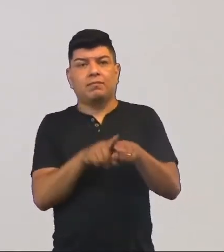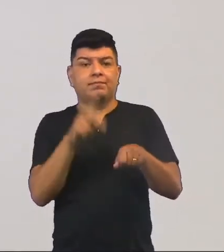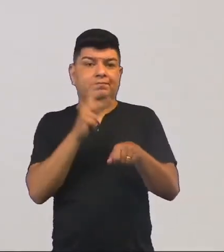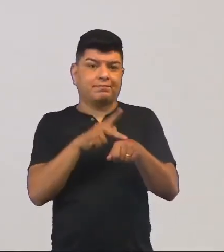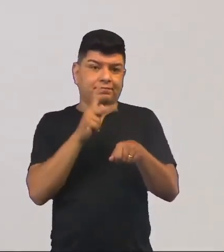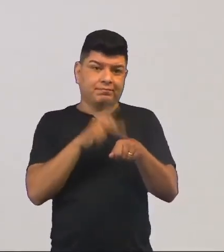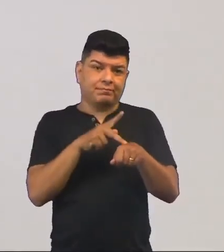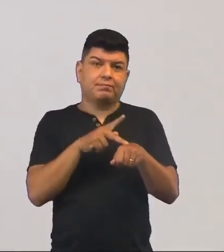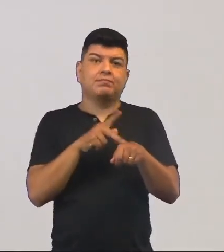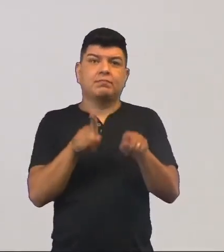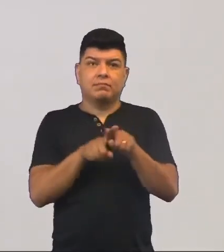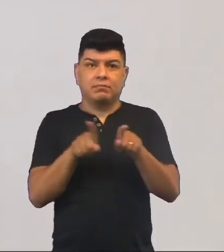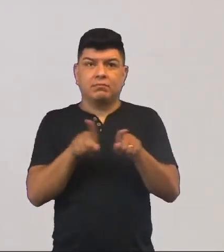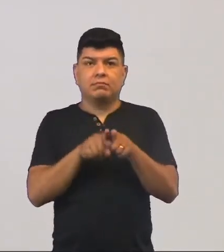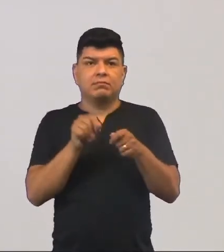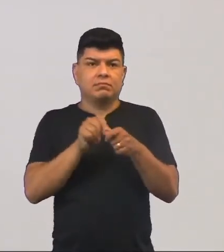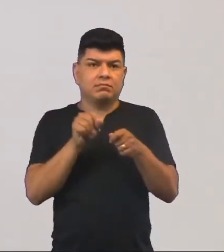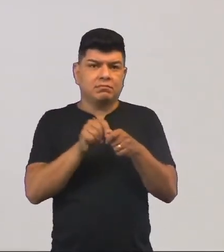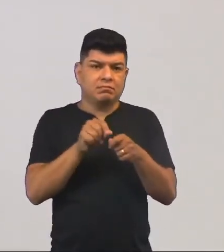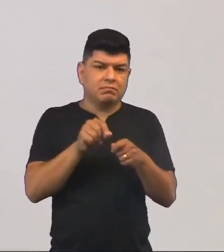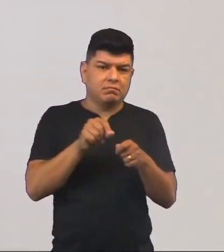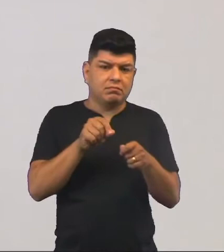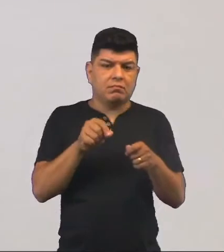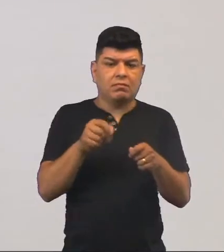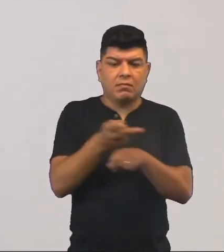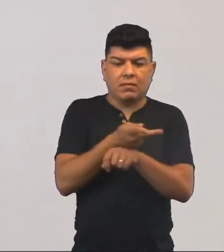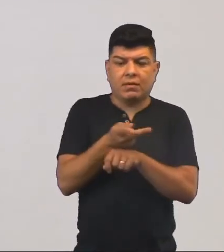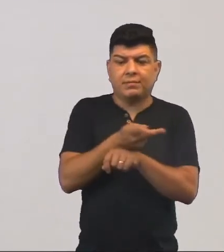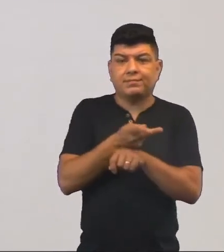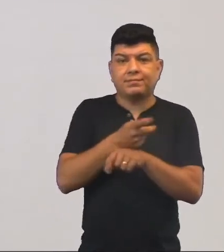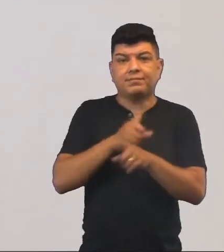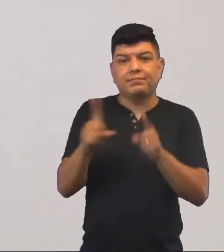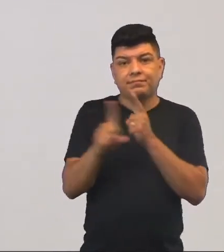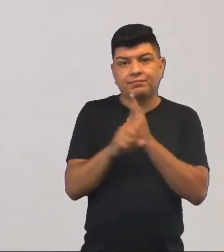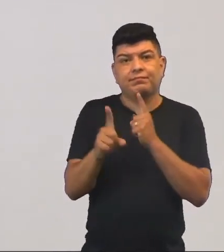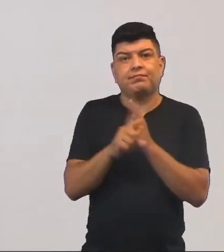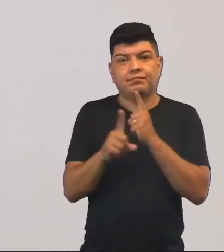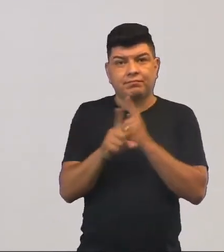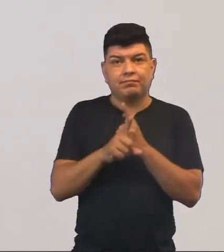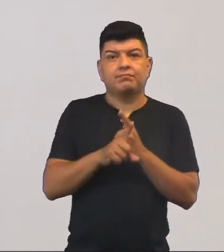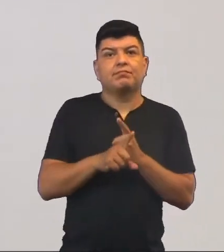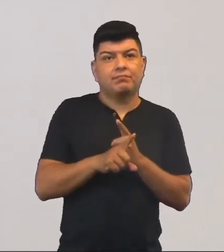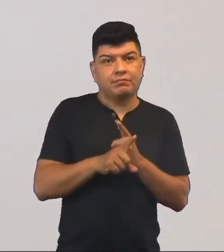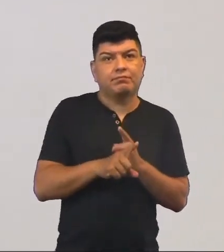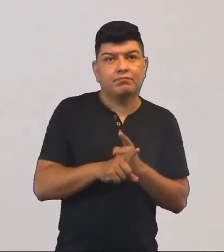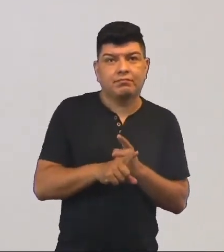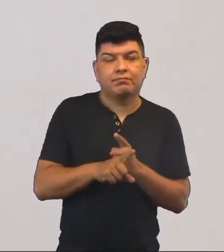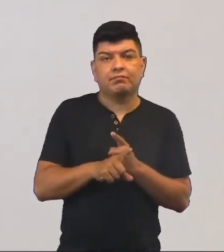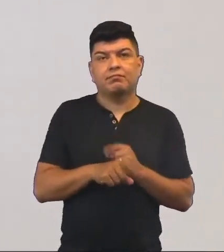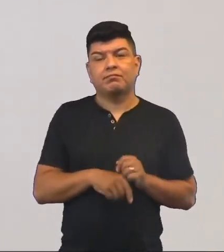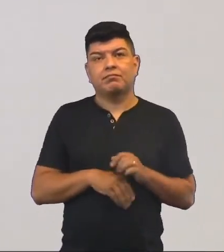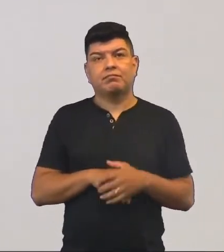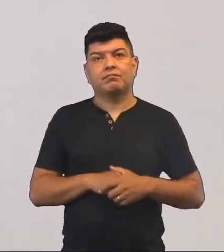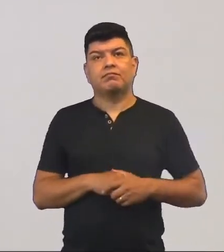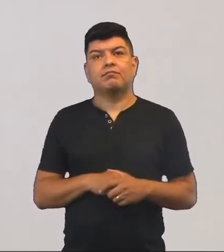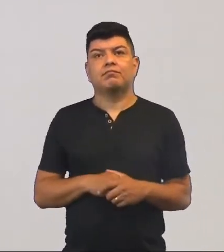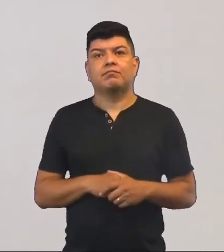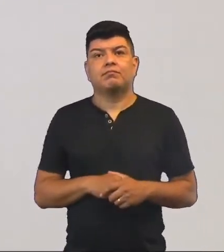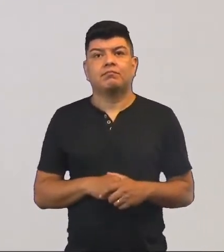em pedras, né? Eles foram fazendo escavações e foram encontrando esses registros.